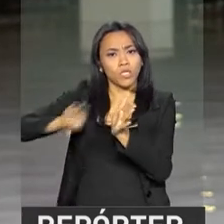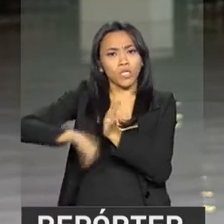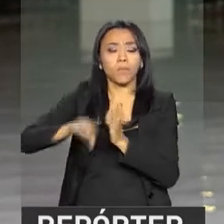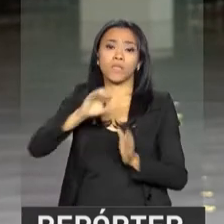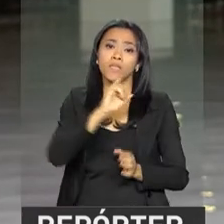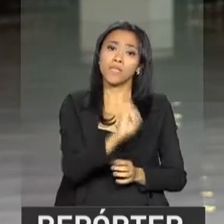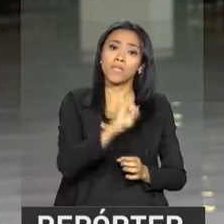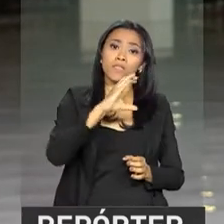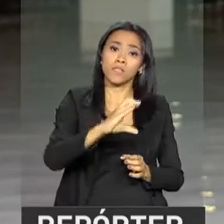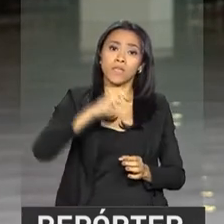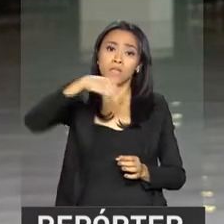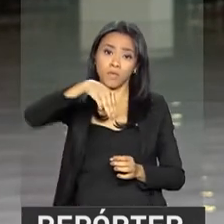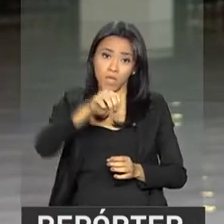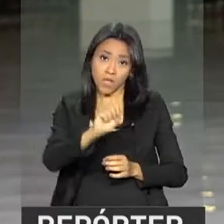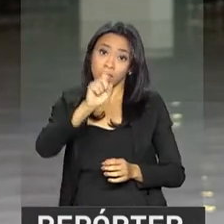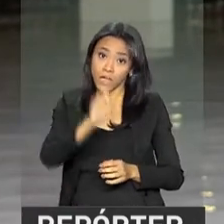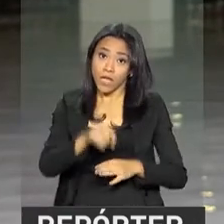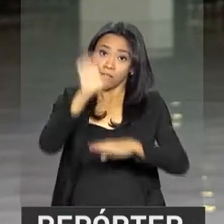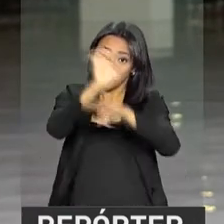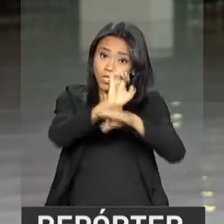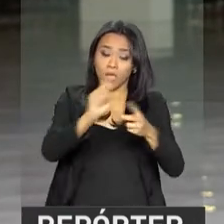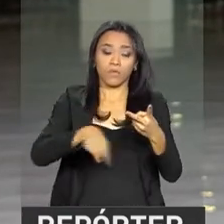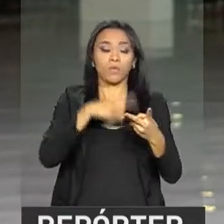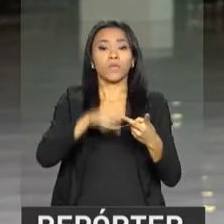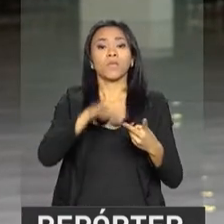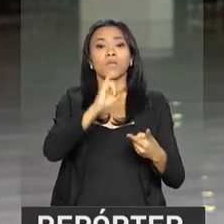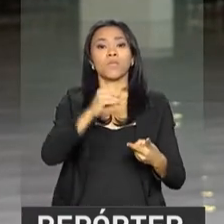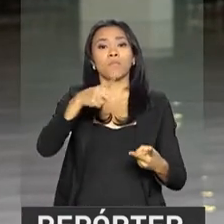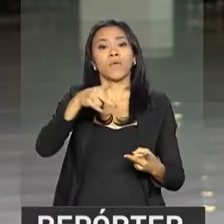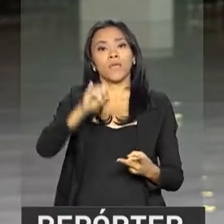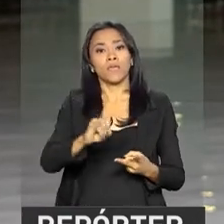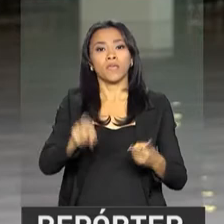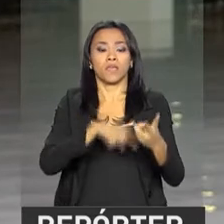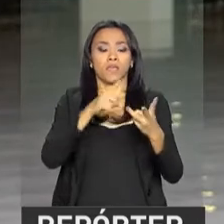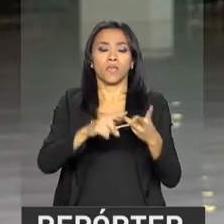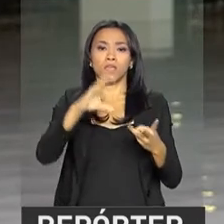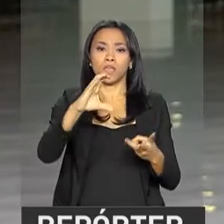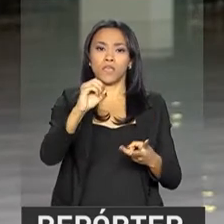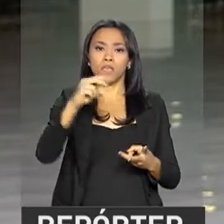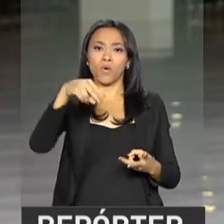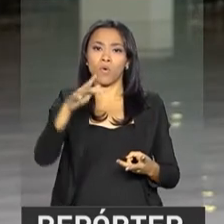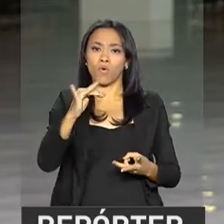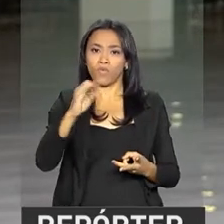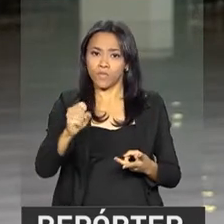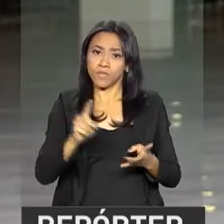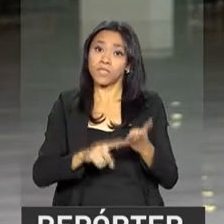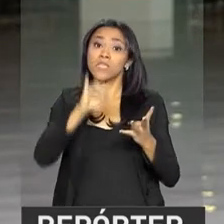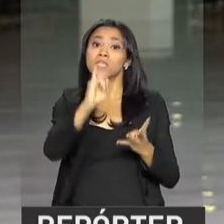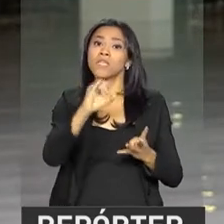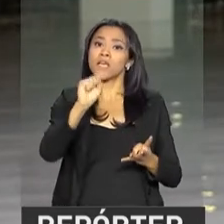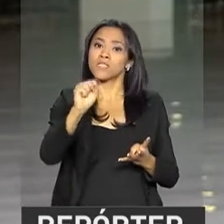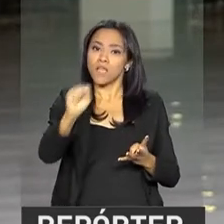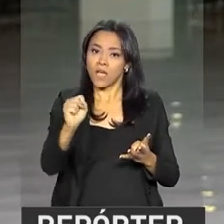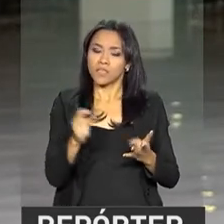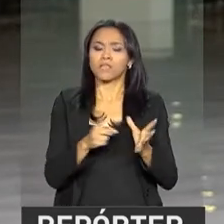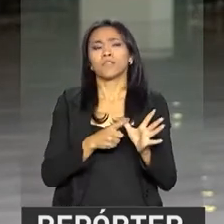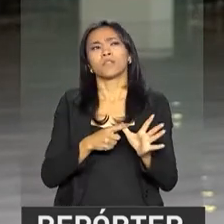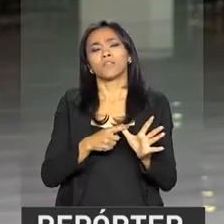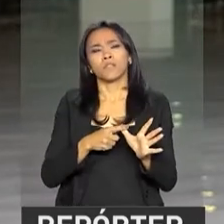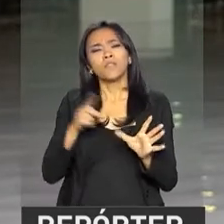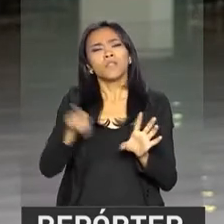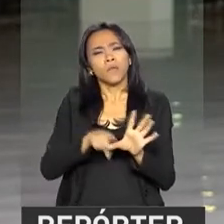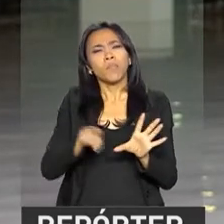ICMS, que é um tributo estadual, o IPI e a COFINS, que é federal, e o ISS, que é municipal, além do